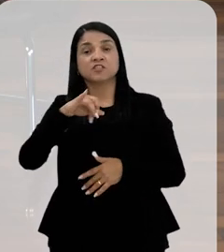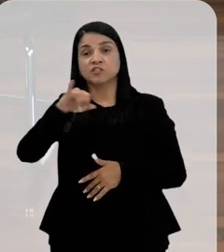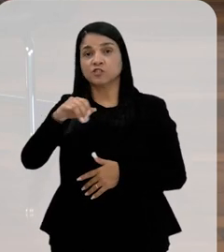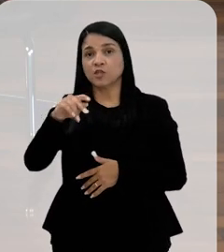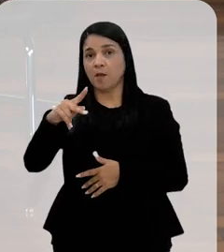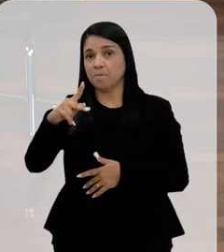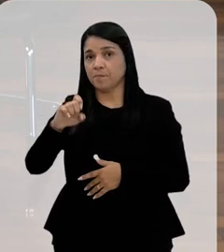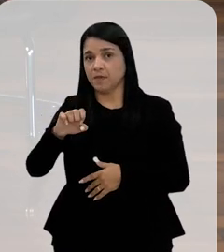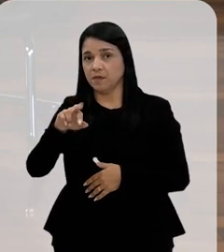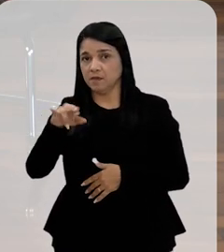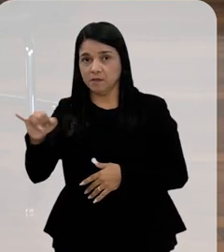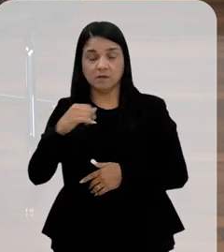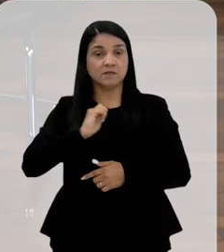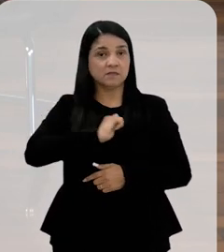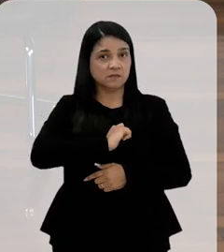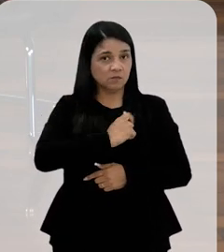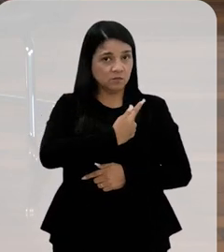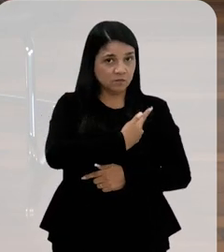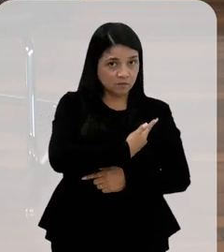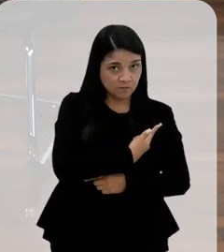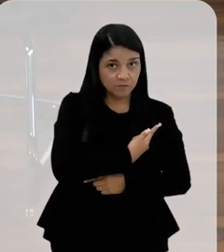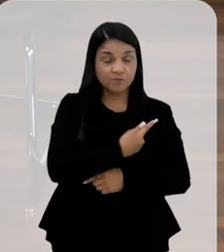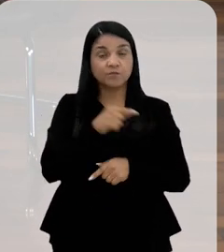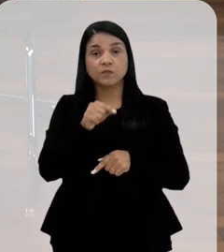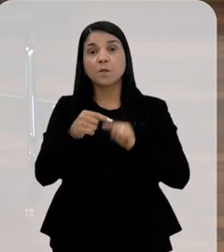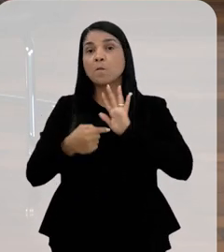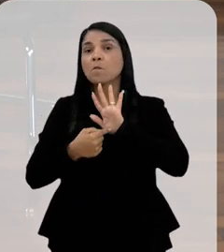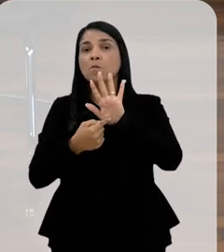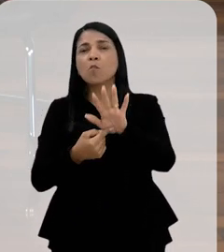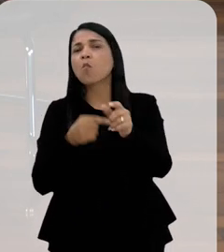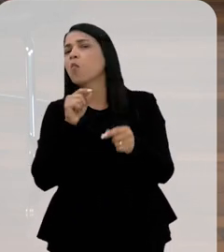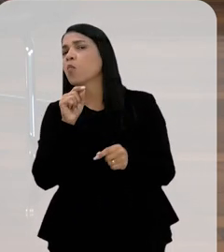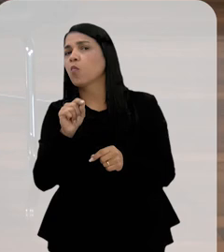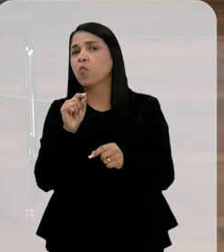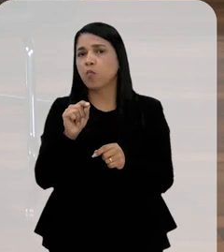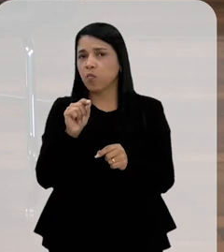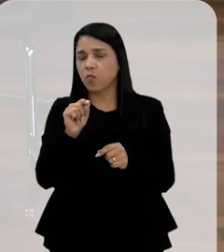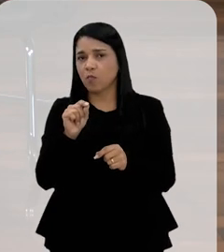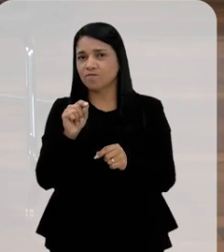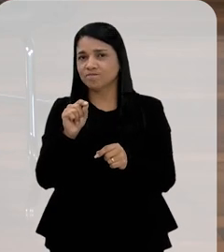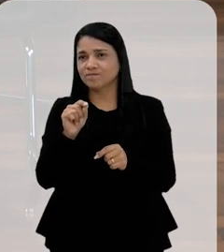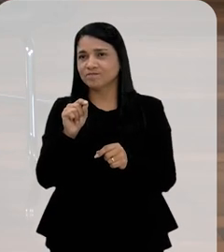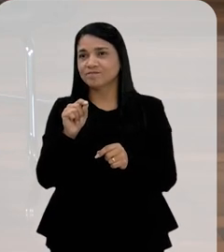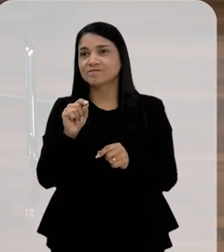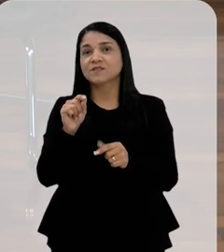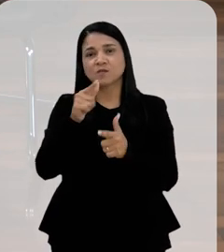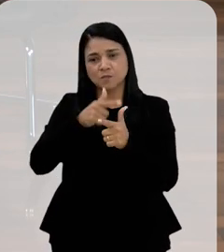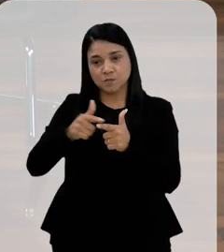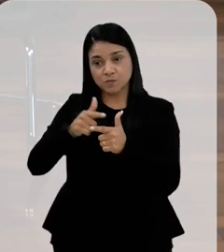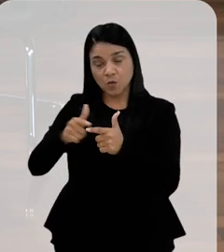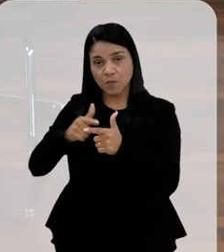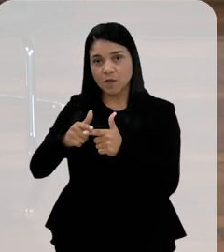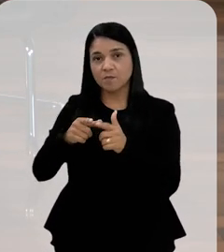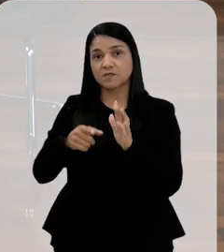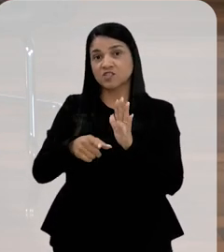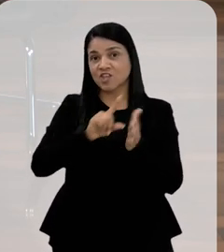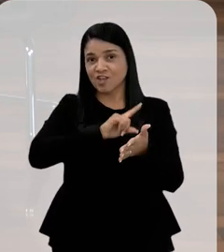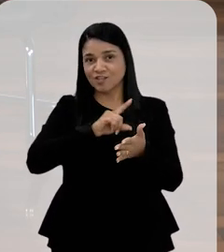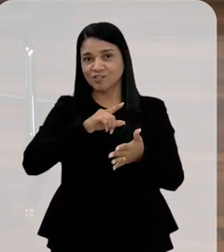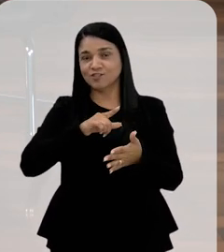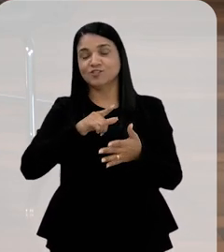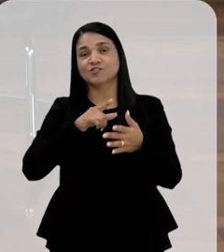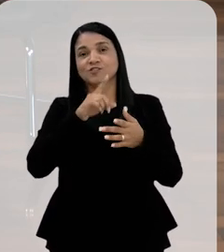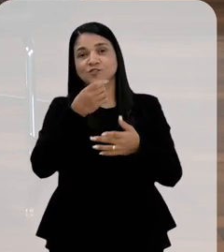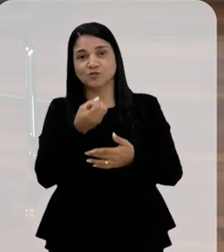Japeri, cidade como São Gonçalo, e que traz questões que a nossa especialista no outro bloco,